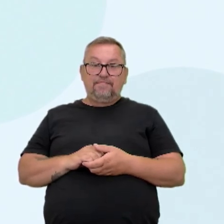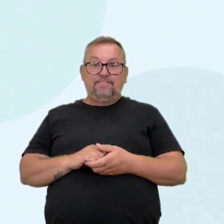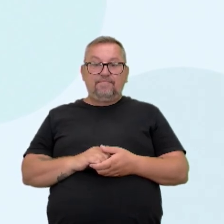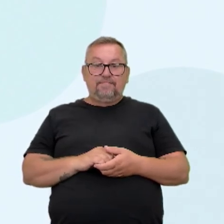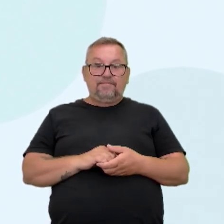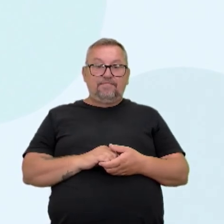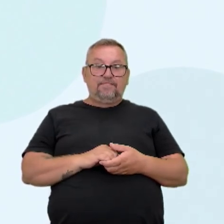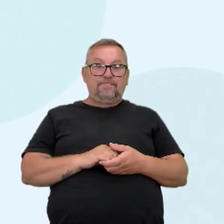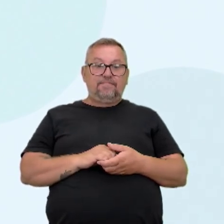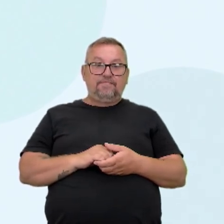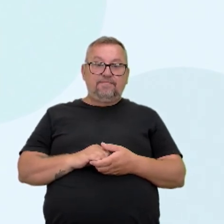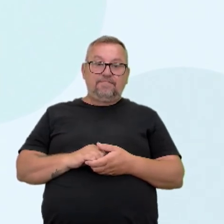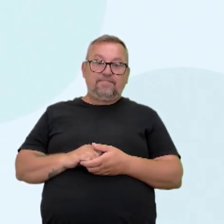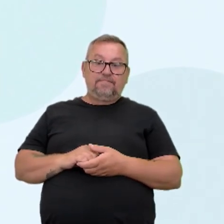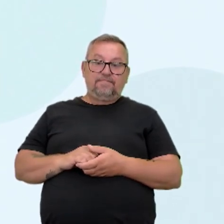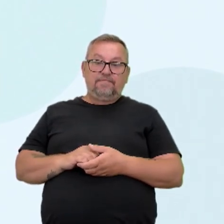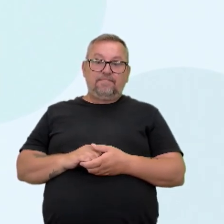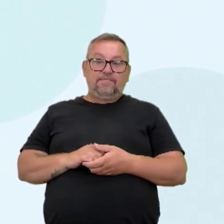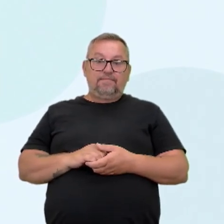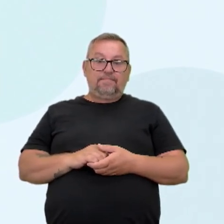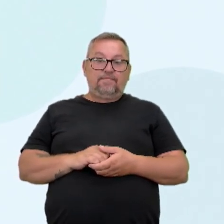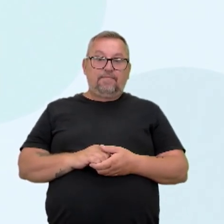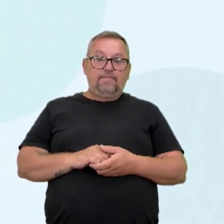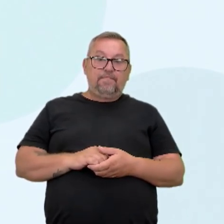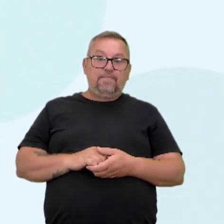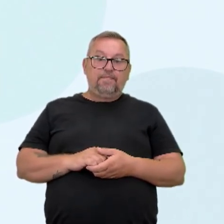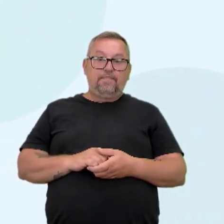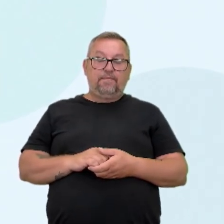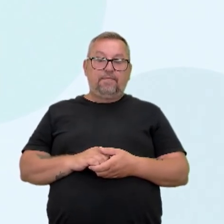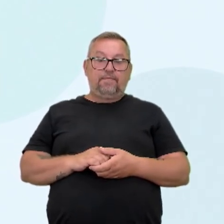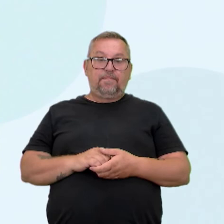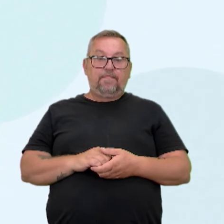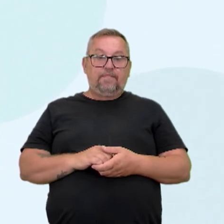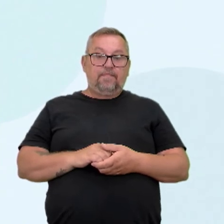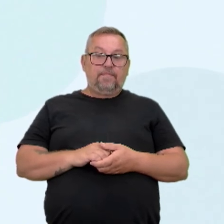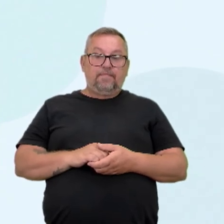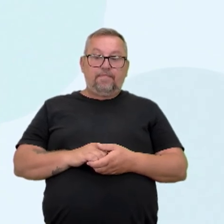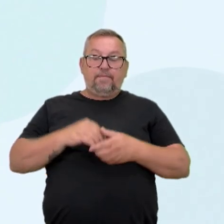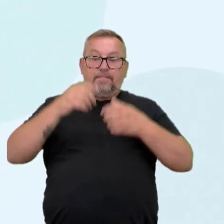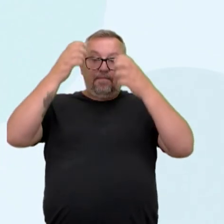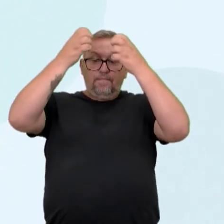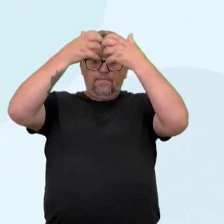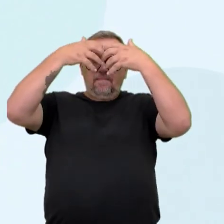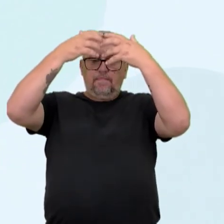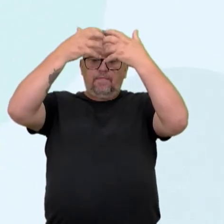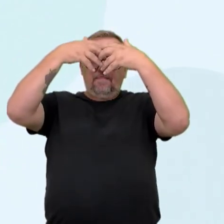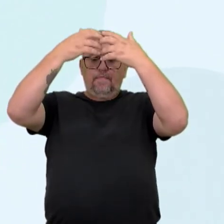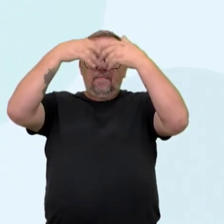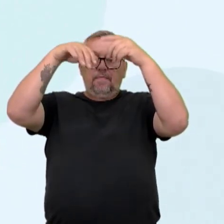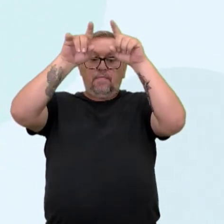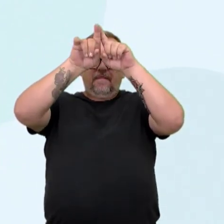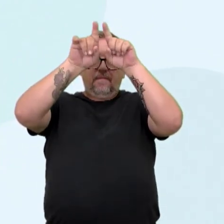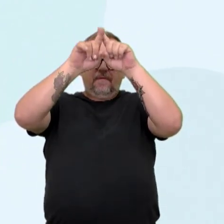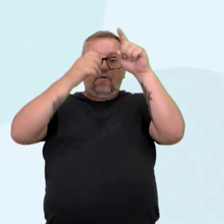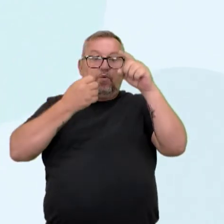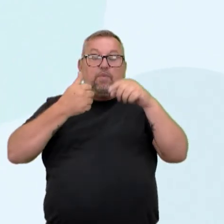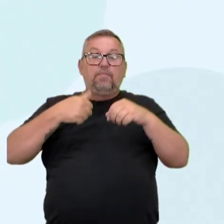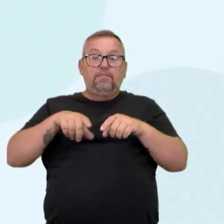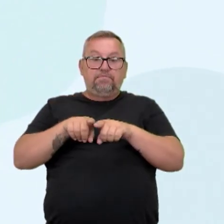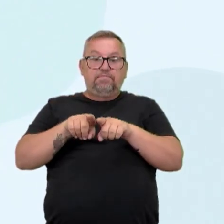um exemplo aqui da gente montando um mapa mental. Muito bem.